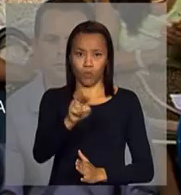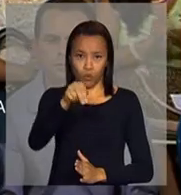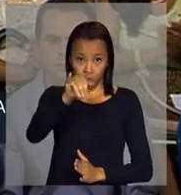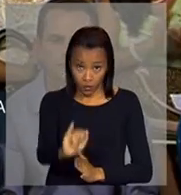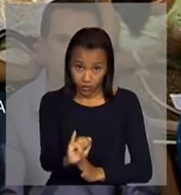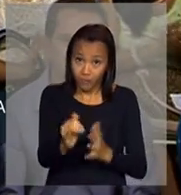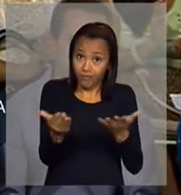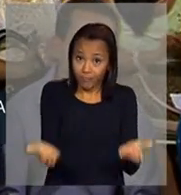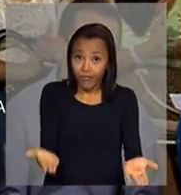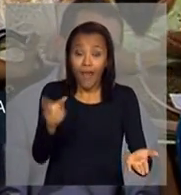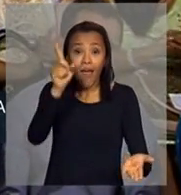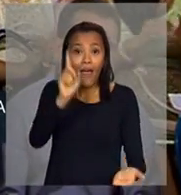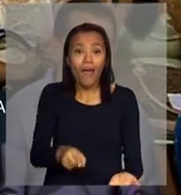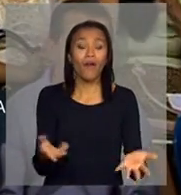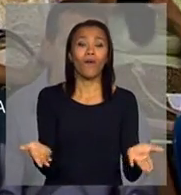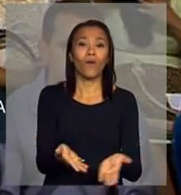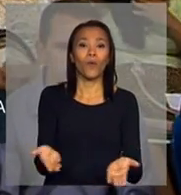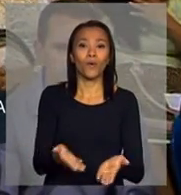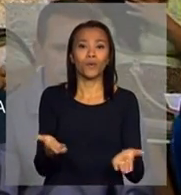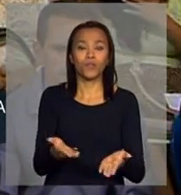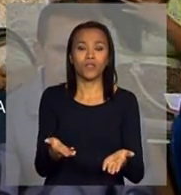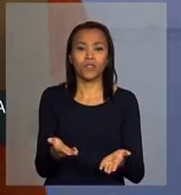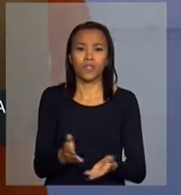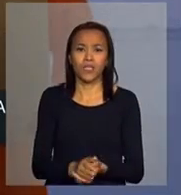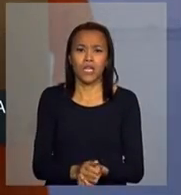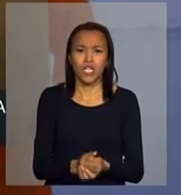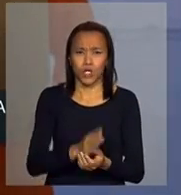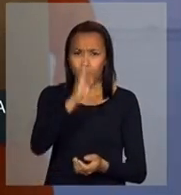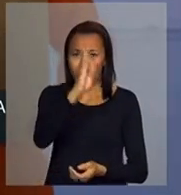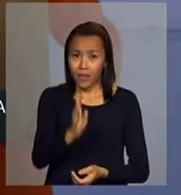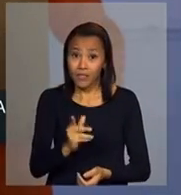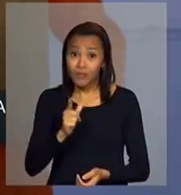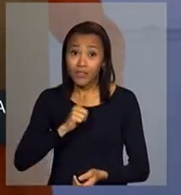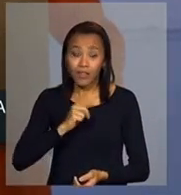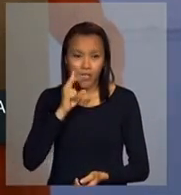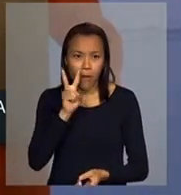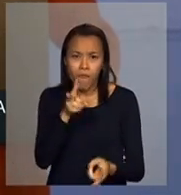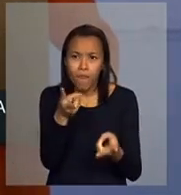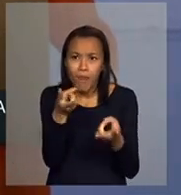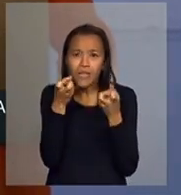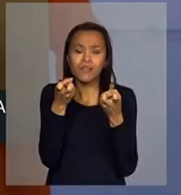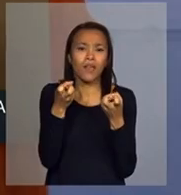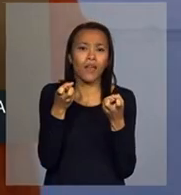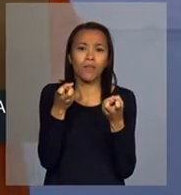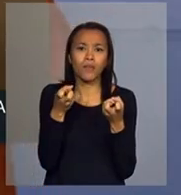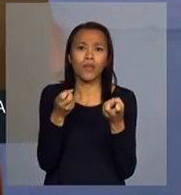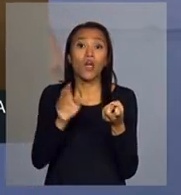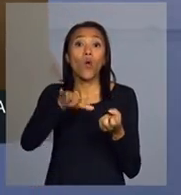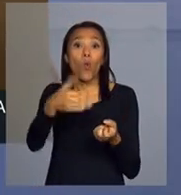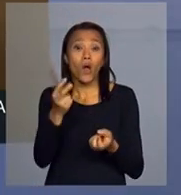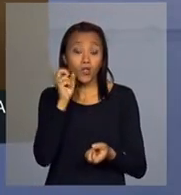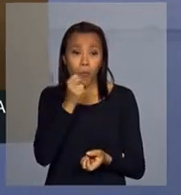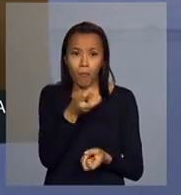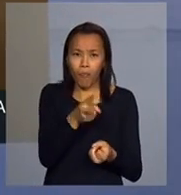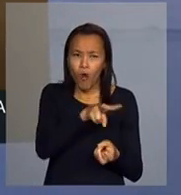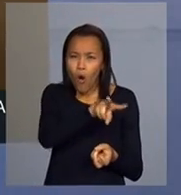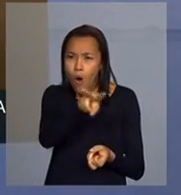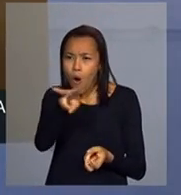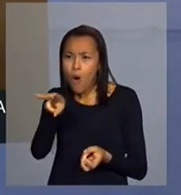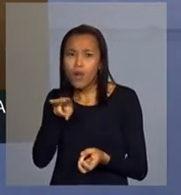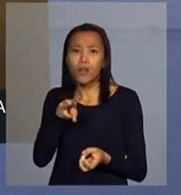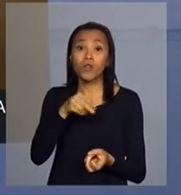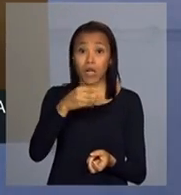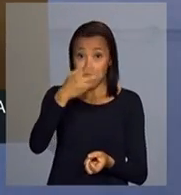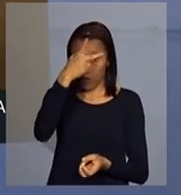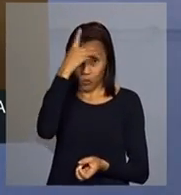É a cara que o Brasil tem quando a gente olha os brasileiros no mundo,